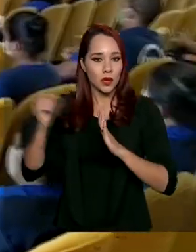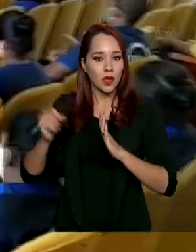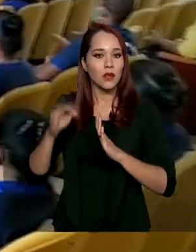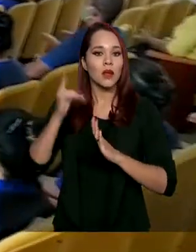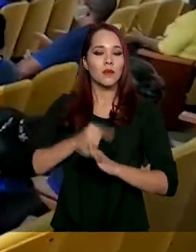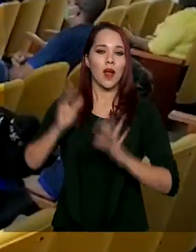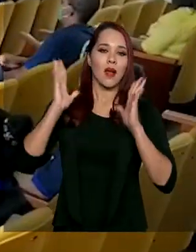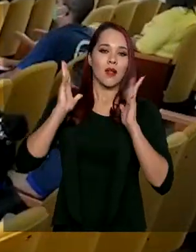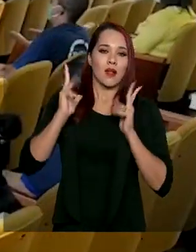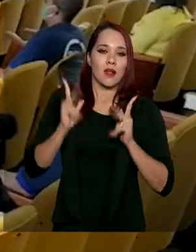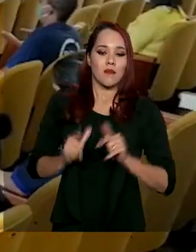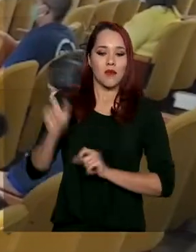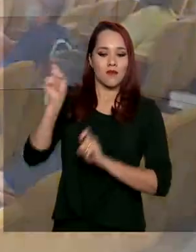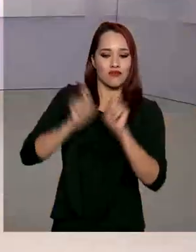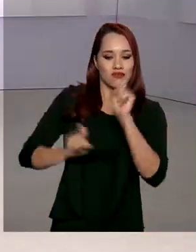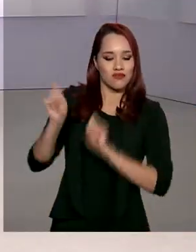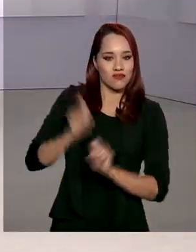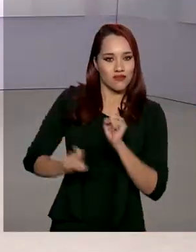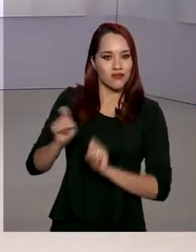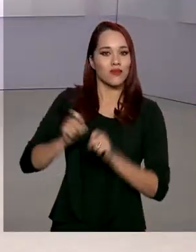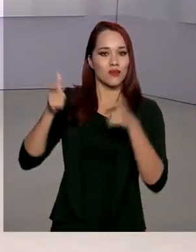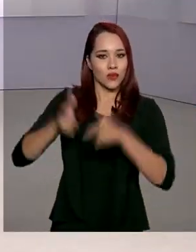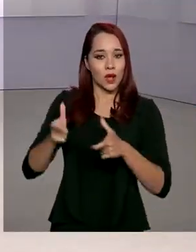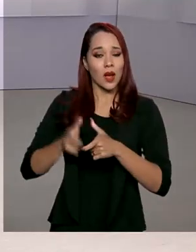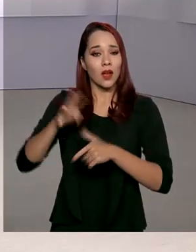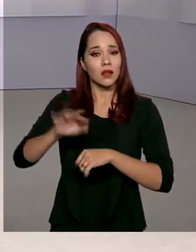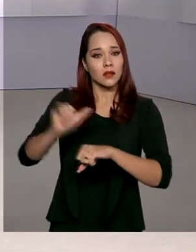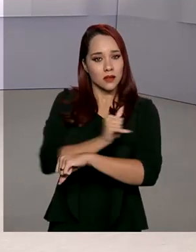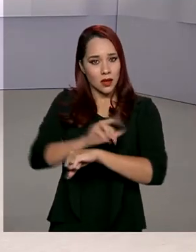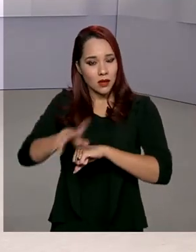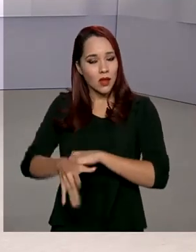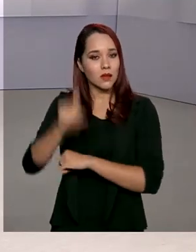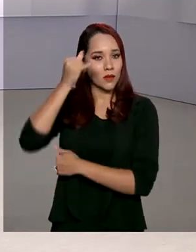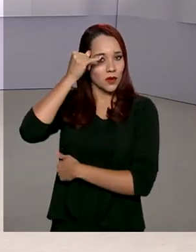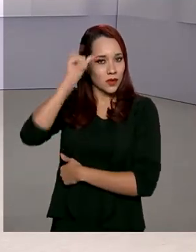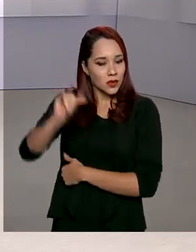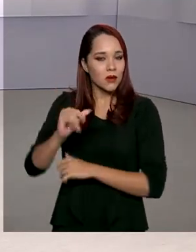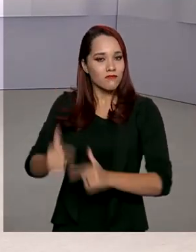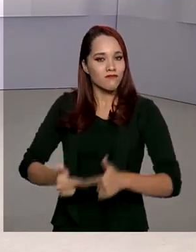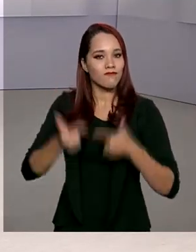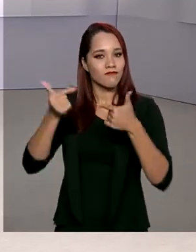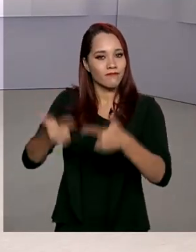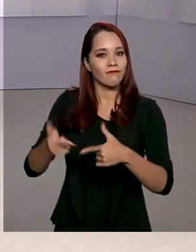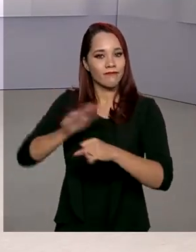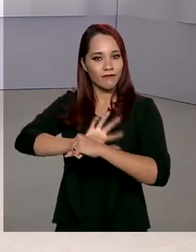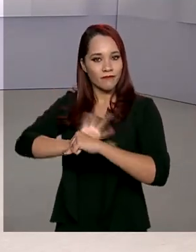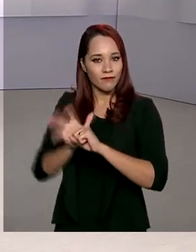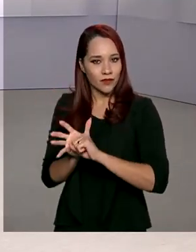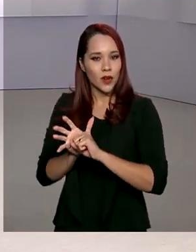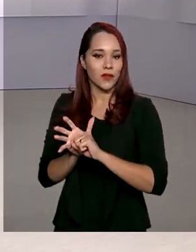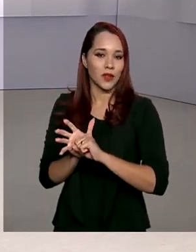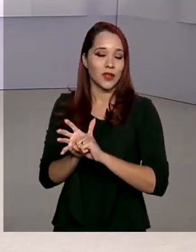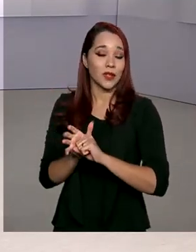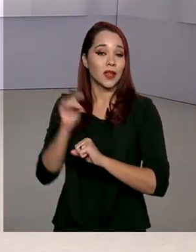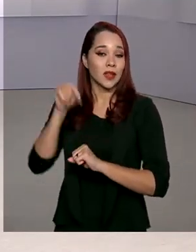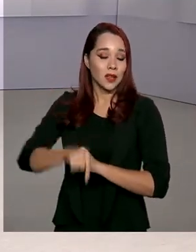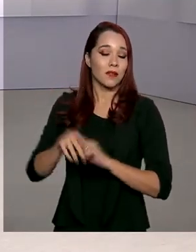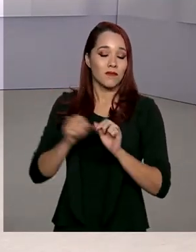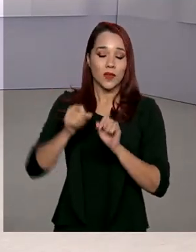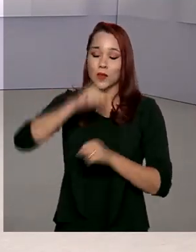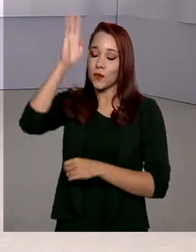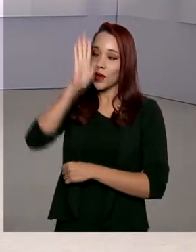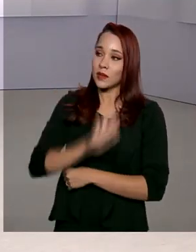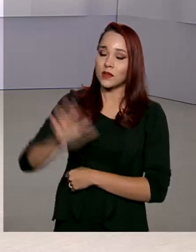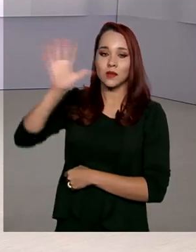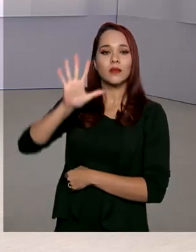descontaminação do local. A medida faz parte das ações de prevenção e enfrentamento ao novo coronavírus feitas em todo o